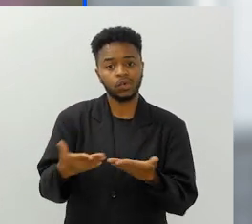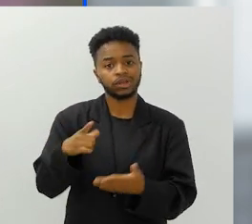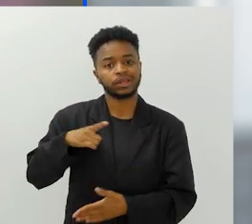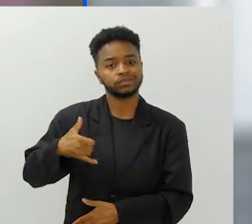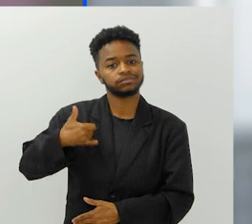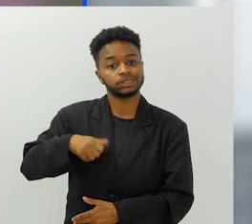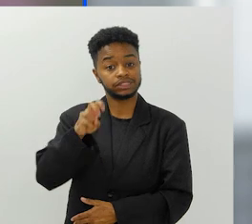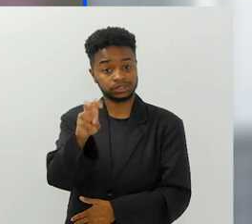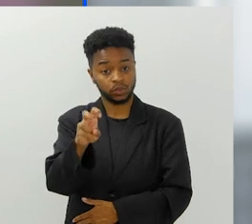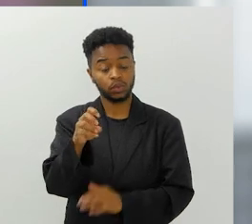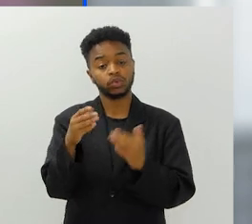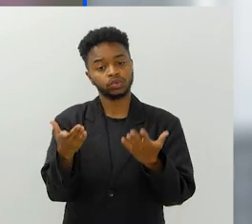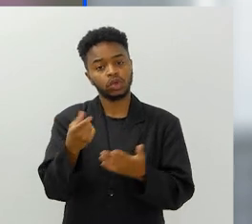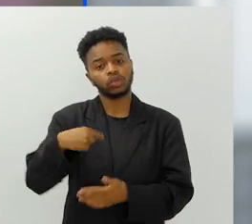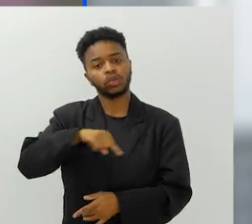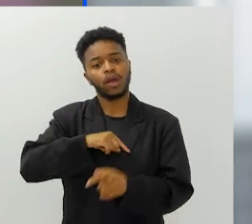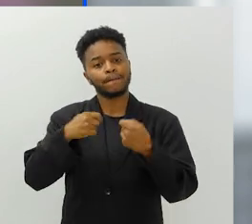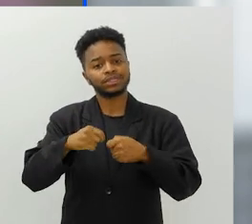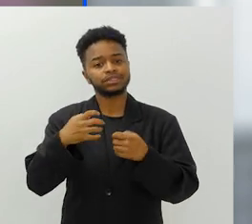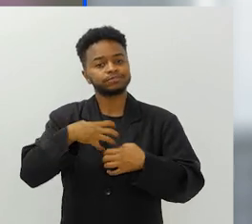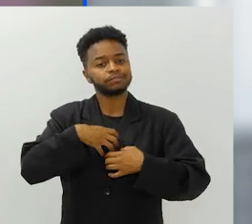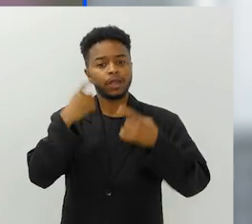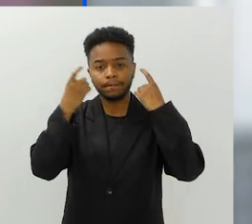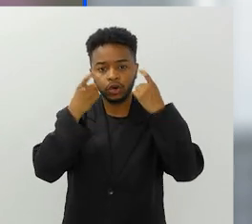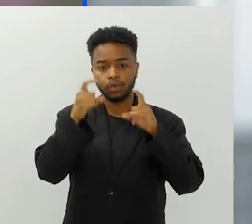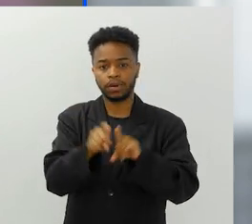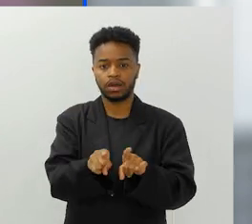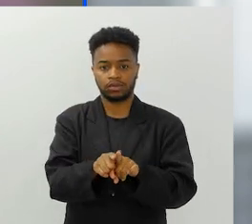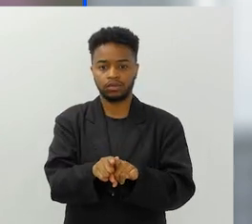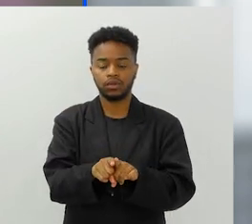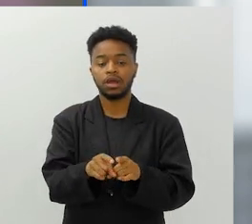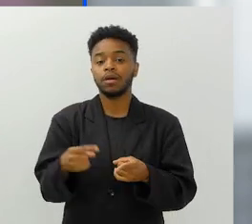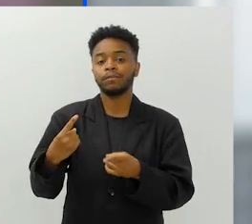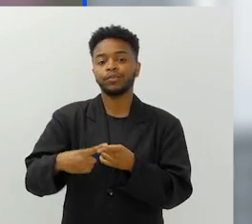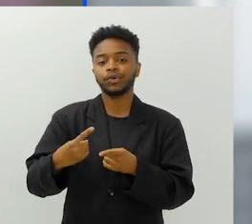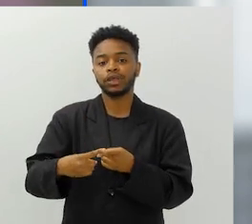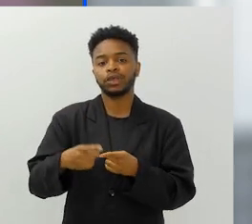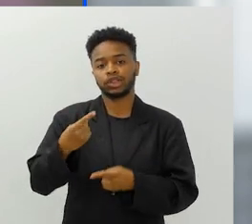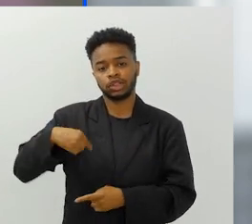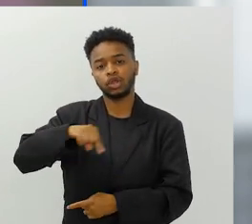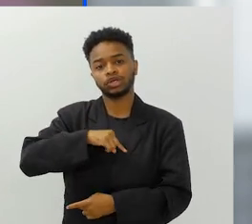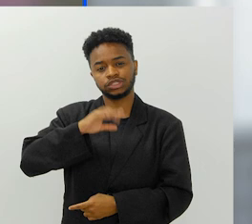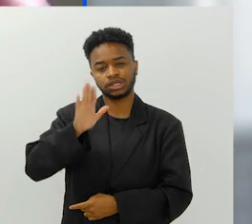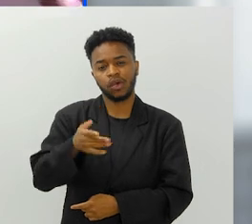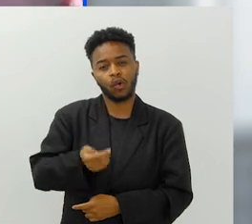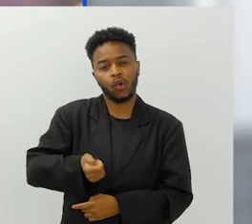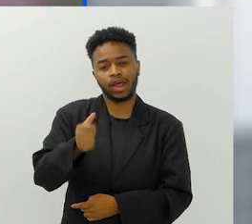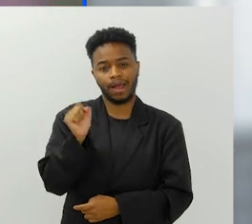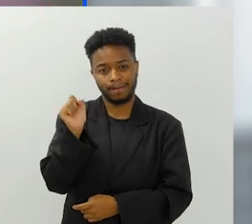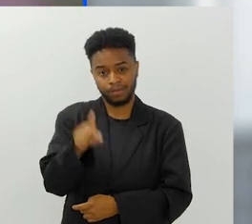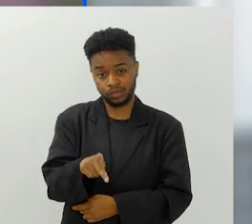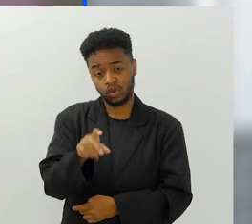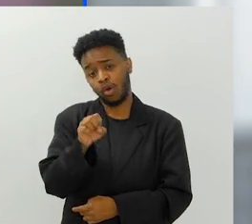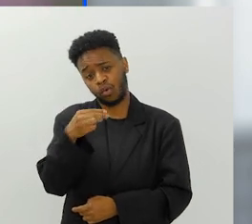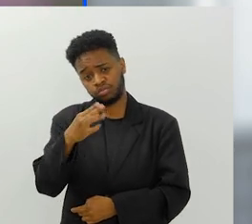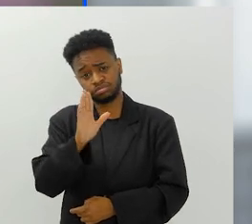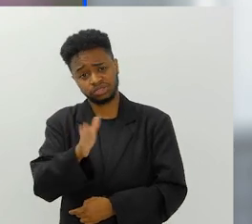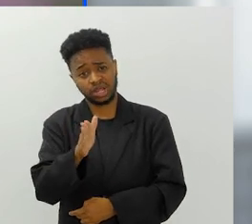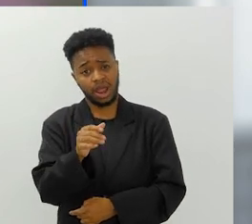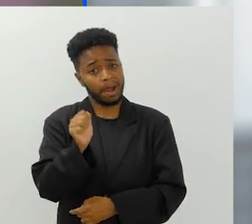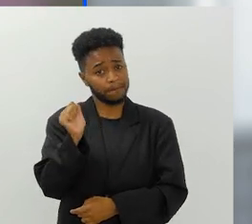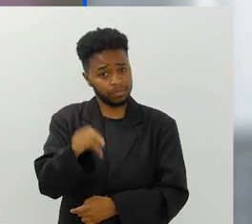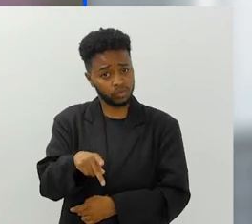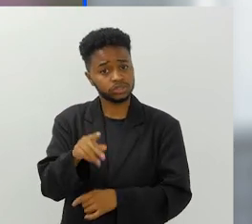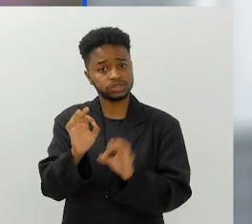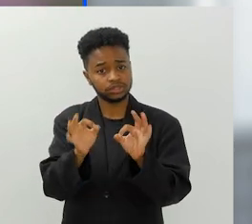cinco. Então, nós também temos que nos preocupar com isso, né? Porque nós já estaremos nos aposentando, né?